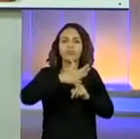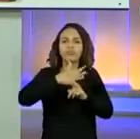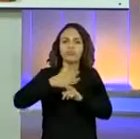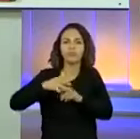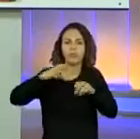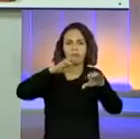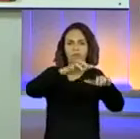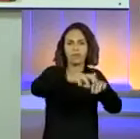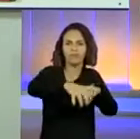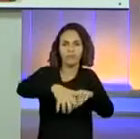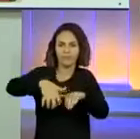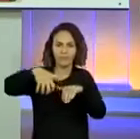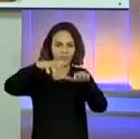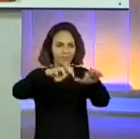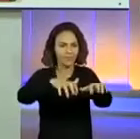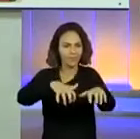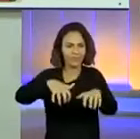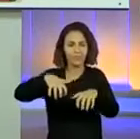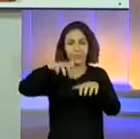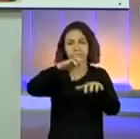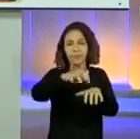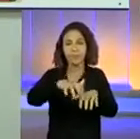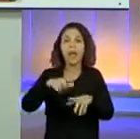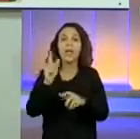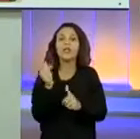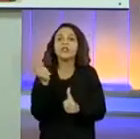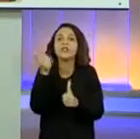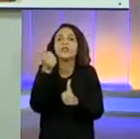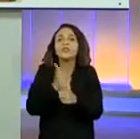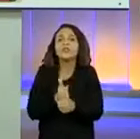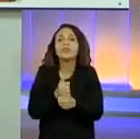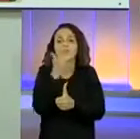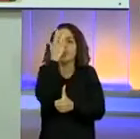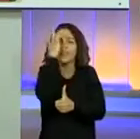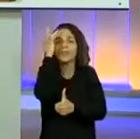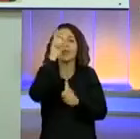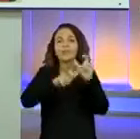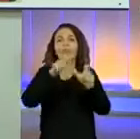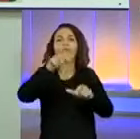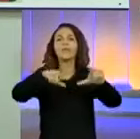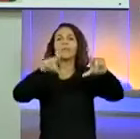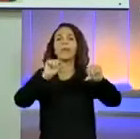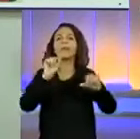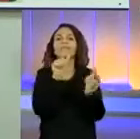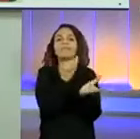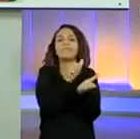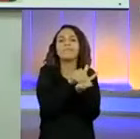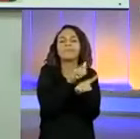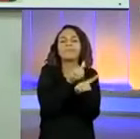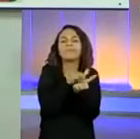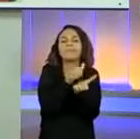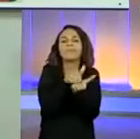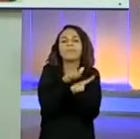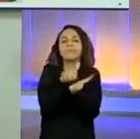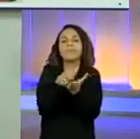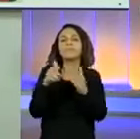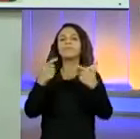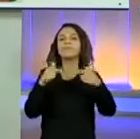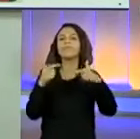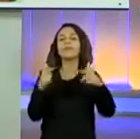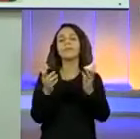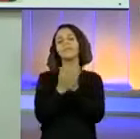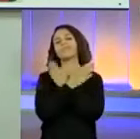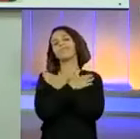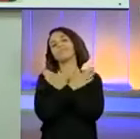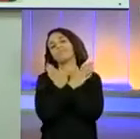trabalho daquela pessoa. E aí, como o trator começou a fazer o trabalho daquela pessoa, o que acontece com essa pessoa? Ela perde o